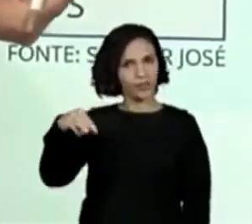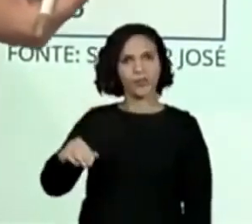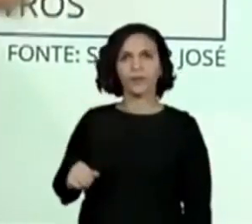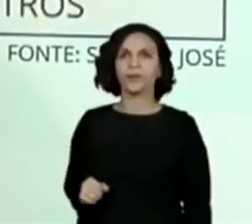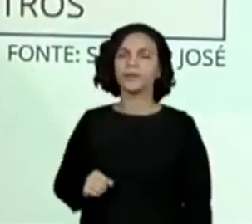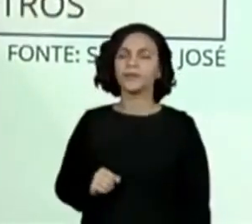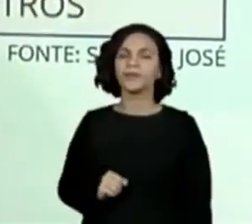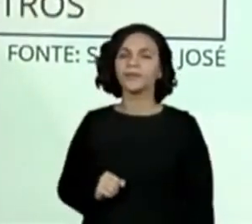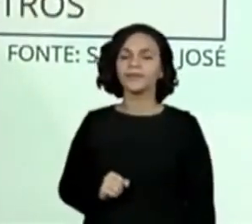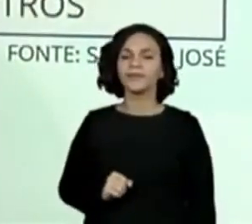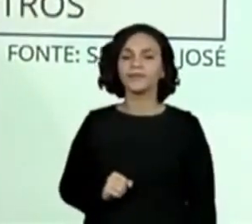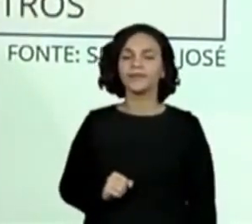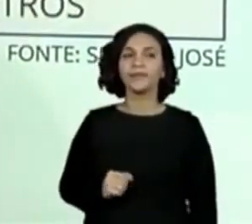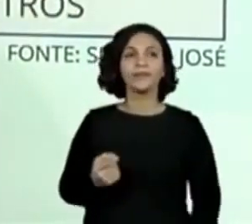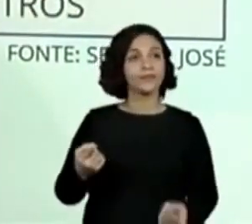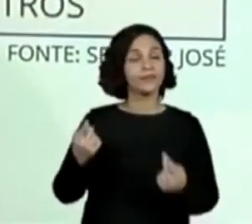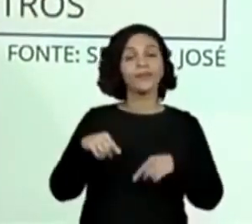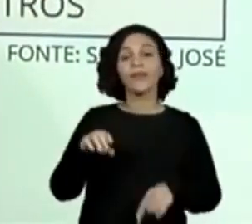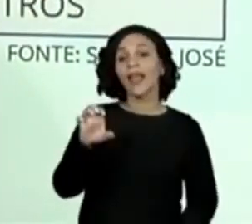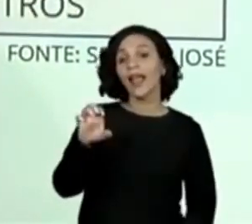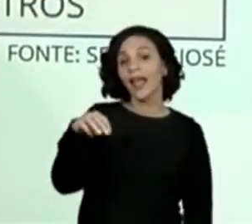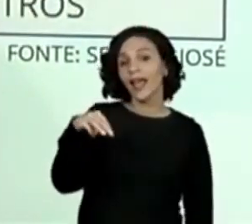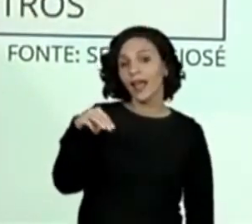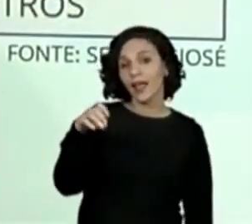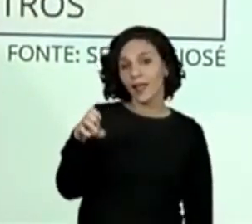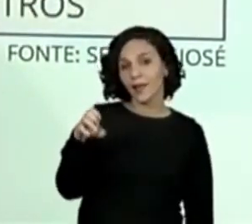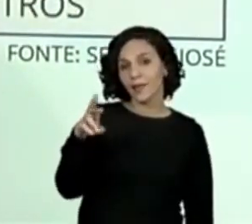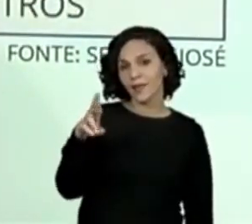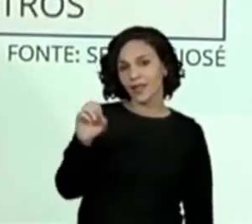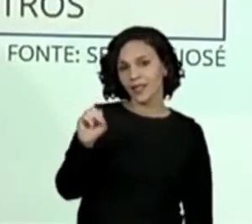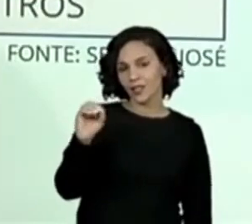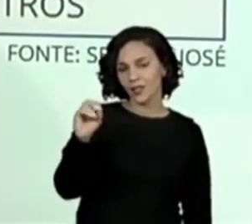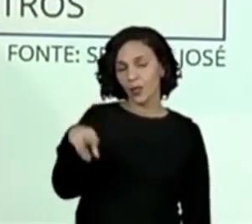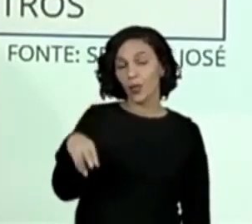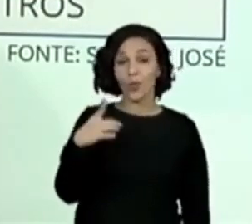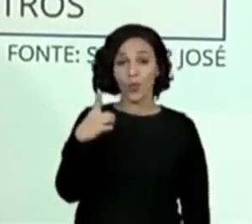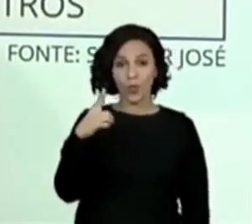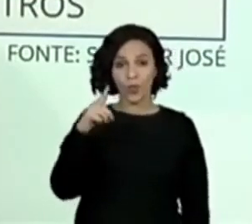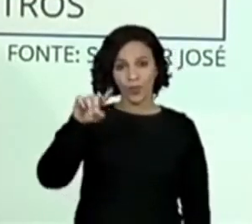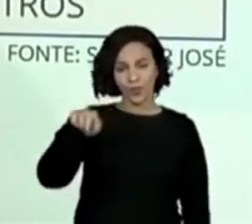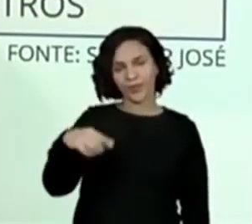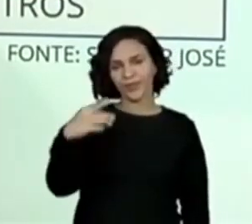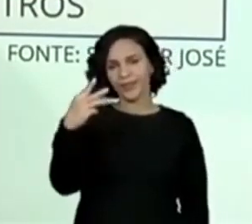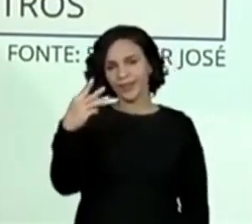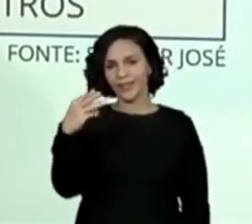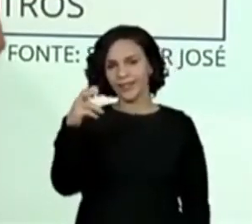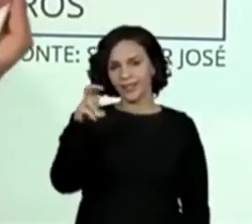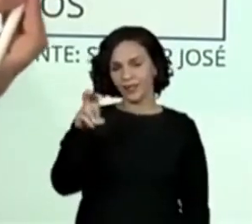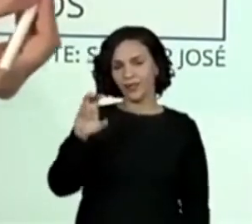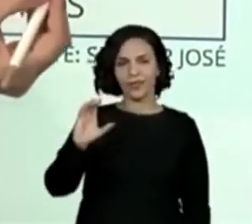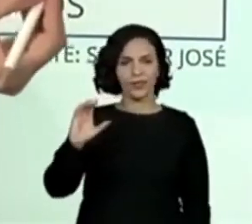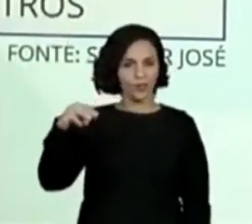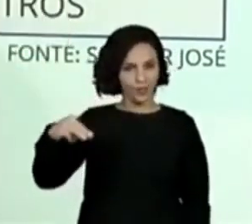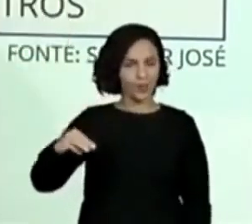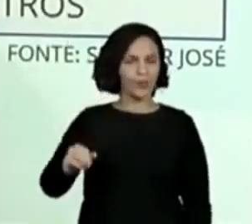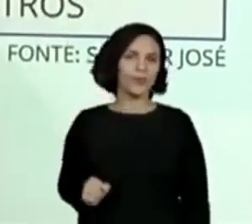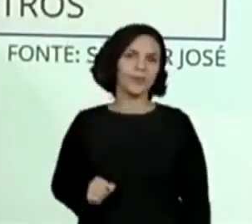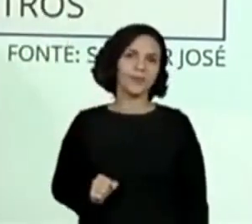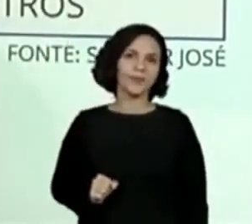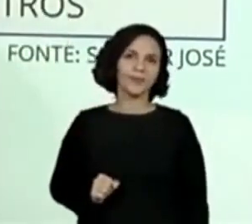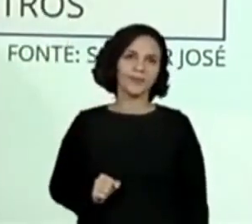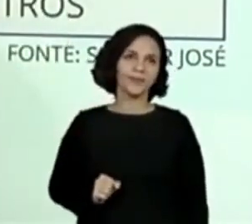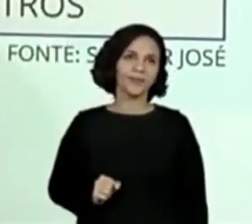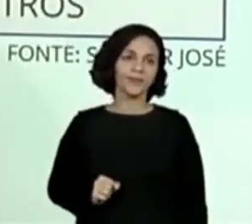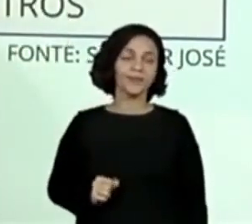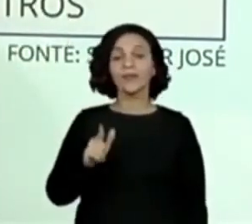ela vai lendo, tá? E o Emerson? Um metro e trinta e cinco centímetros. Muito bem.